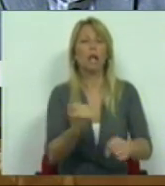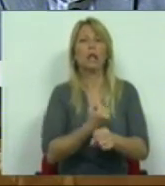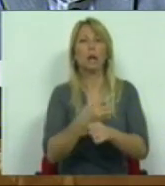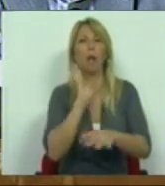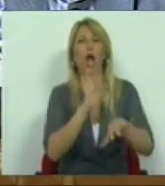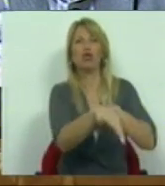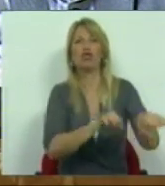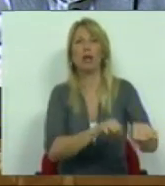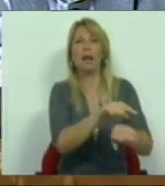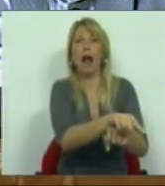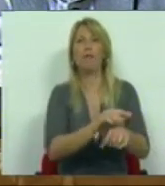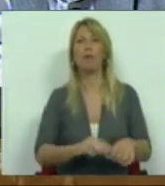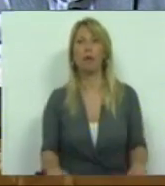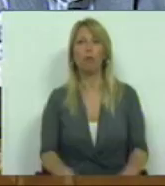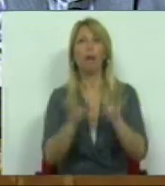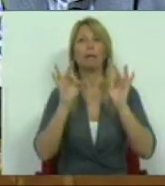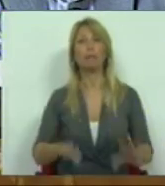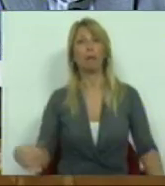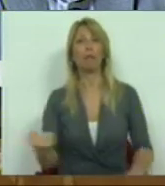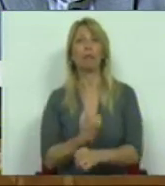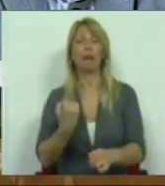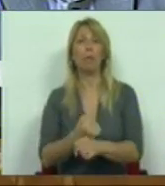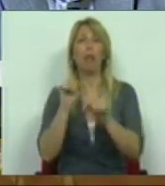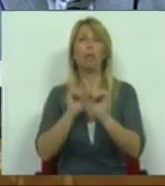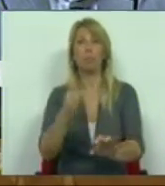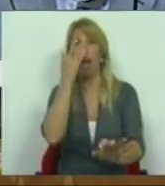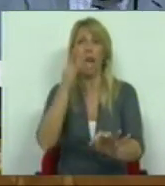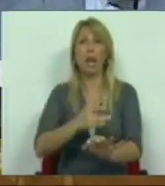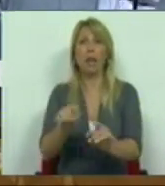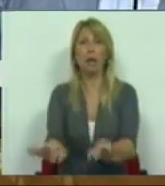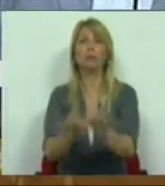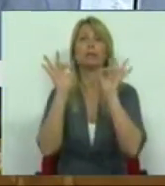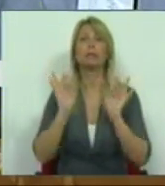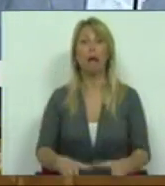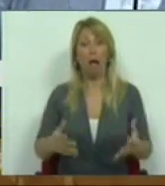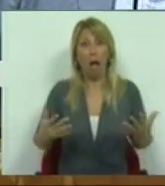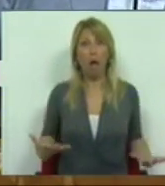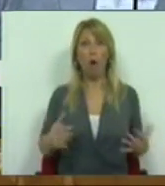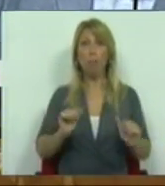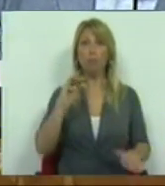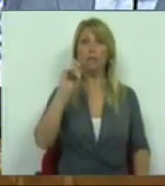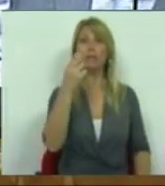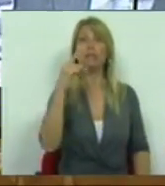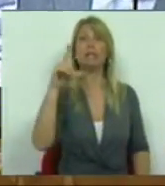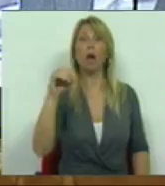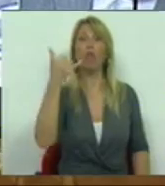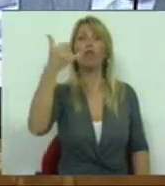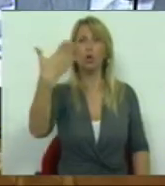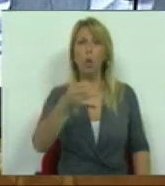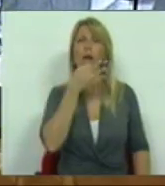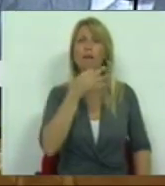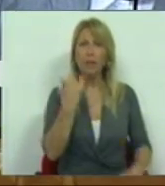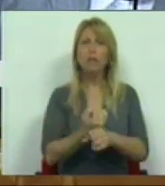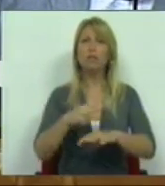formato de trabalho negreiro em pleno século XXI. E falo dos serviços da Administração Pública,